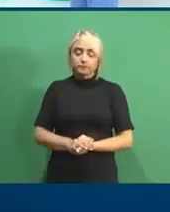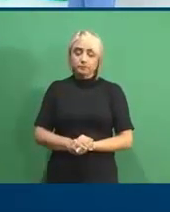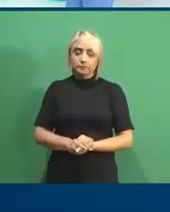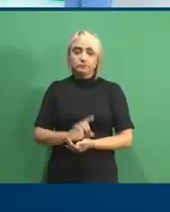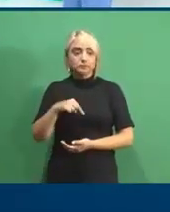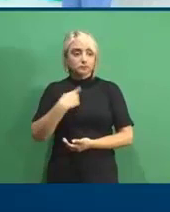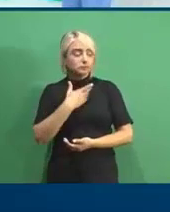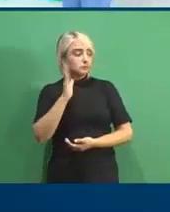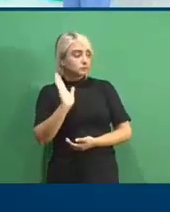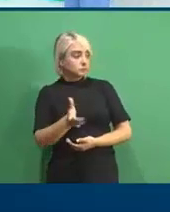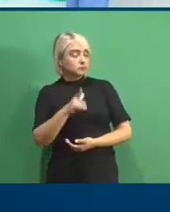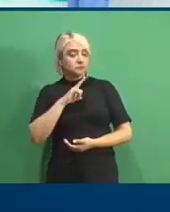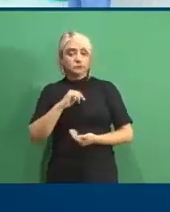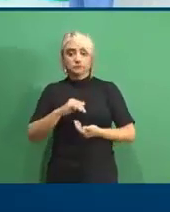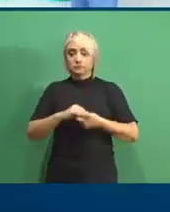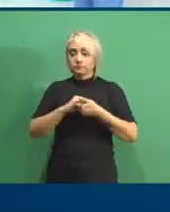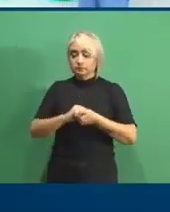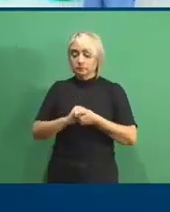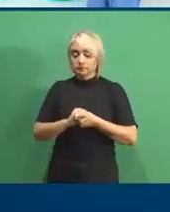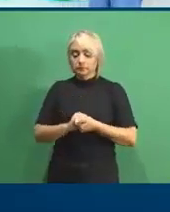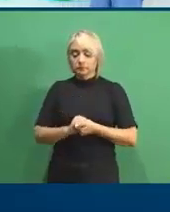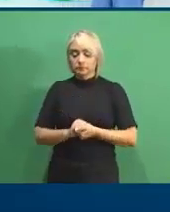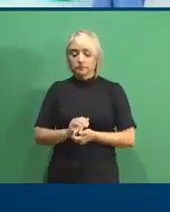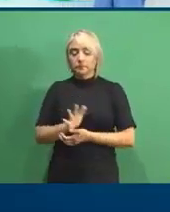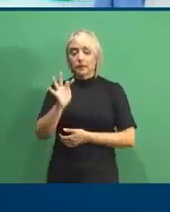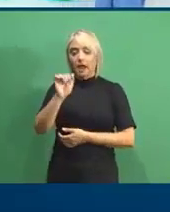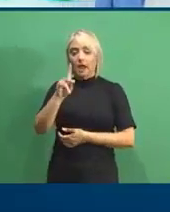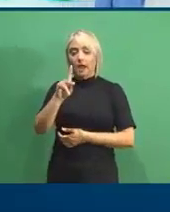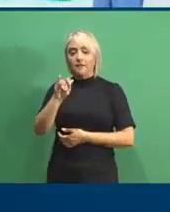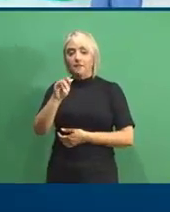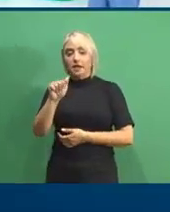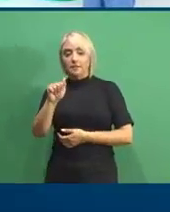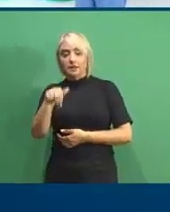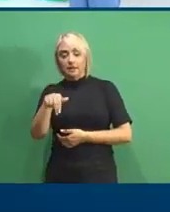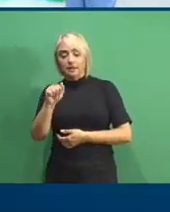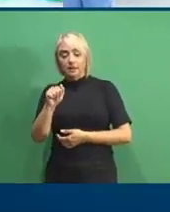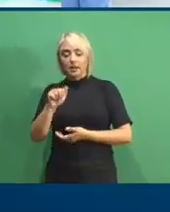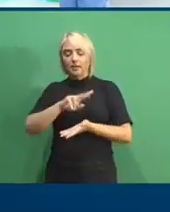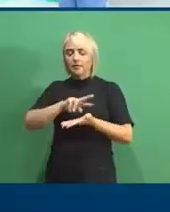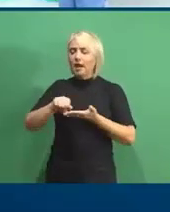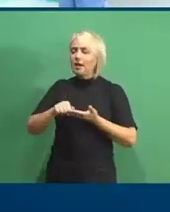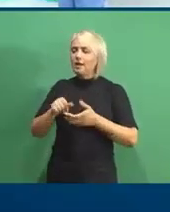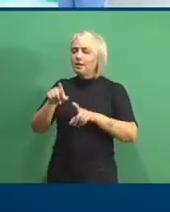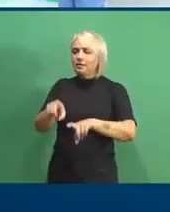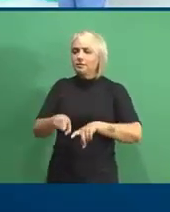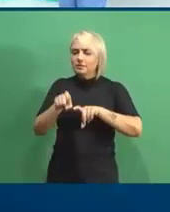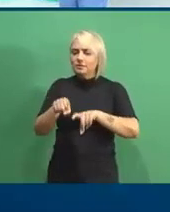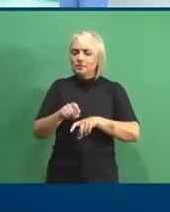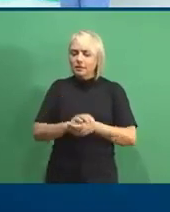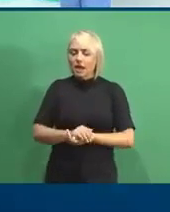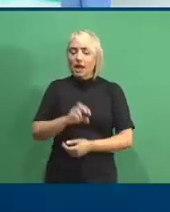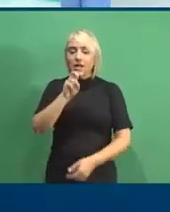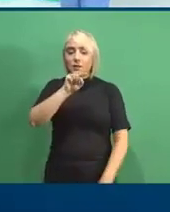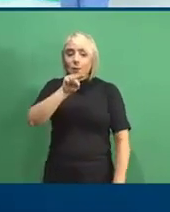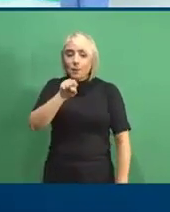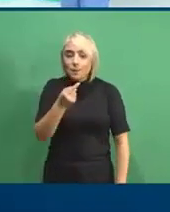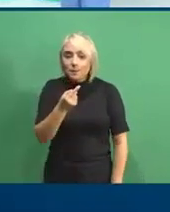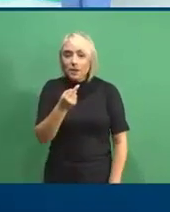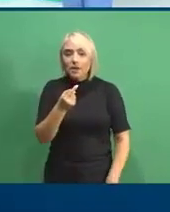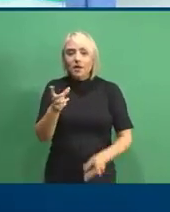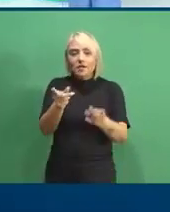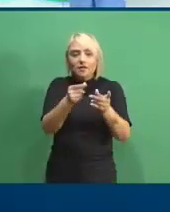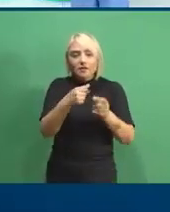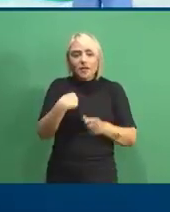Nós já temos um parceiro, que é a Fabiana, do Variedades do Sítio, e em maio ela conseguiu movimentar 5 mil reais em